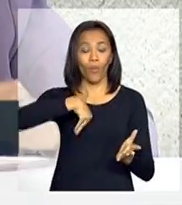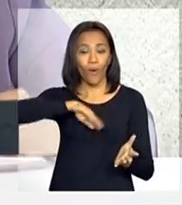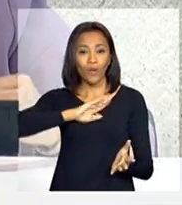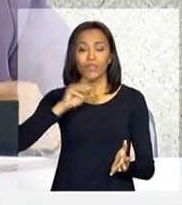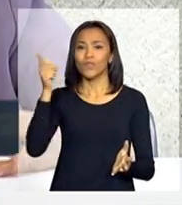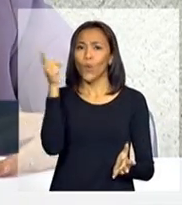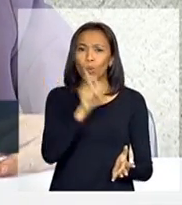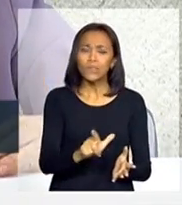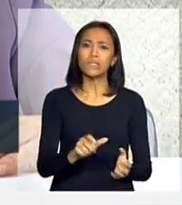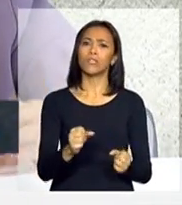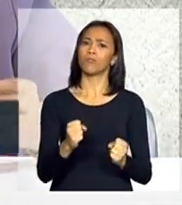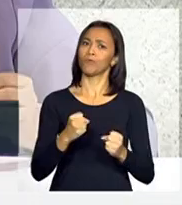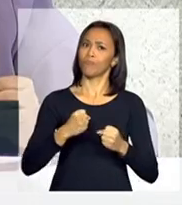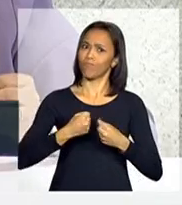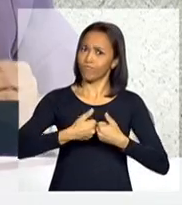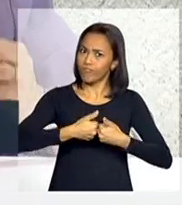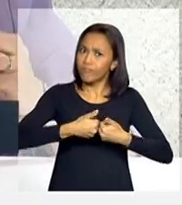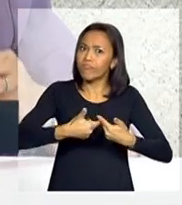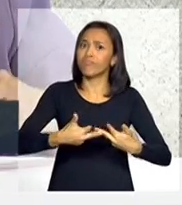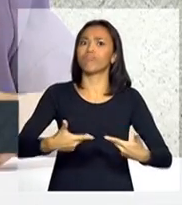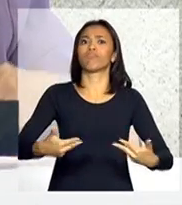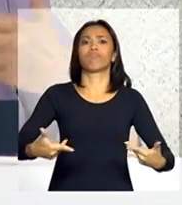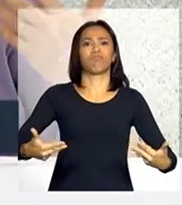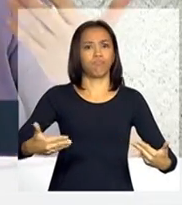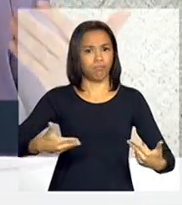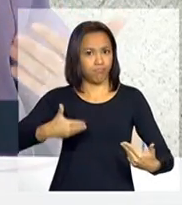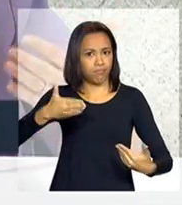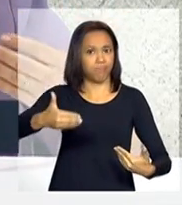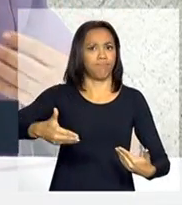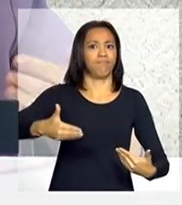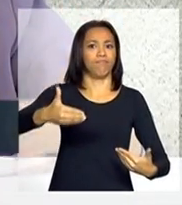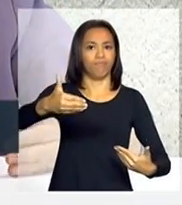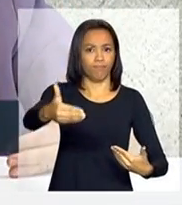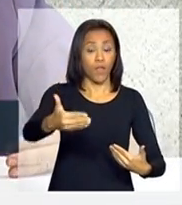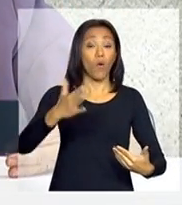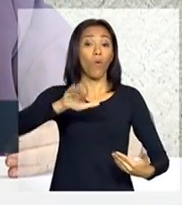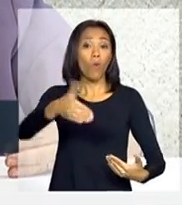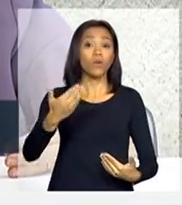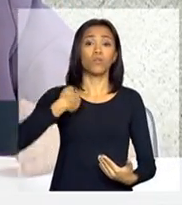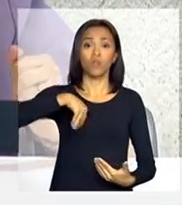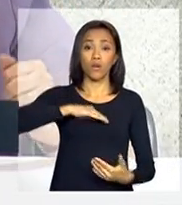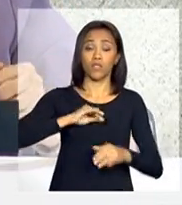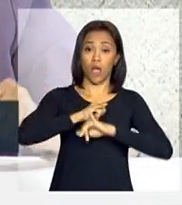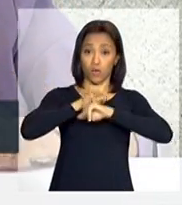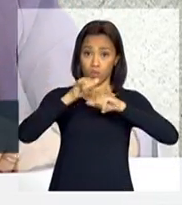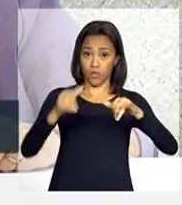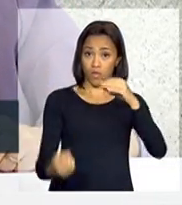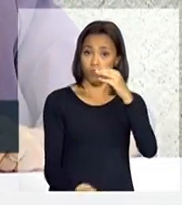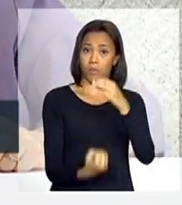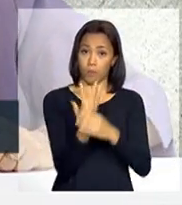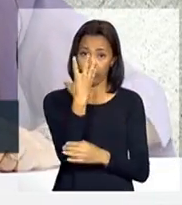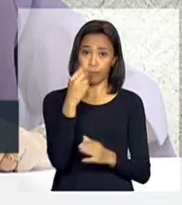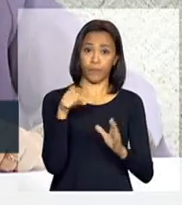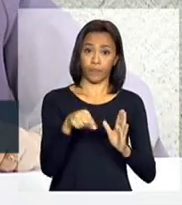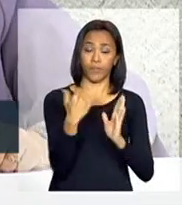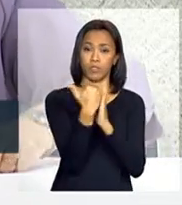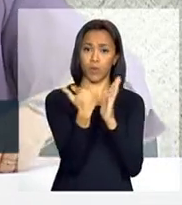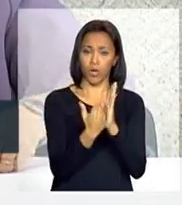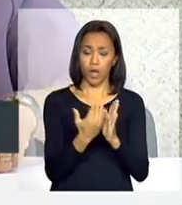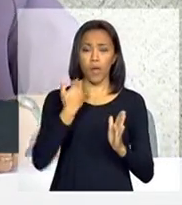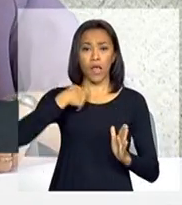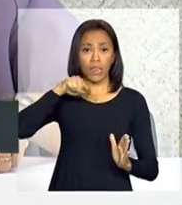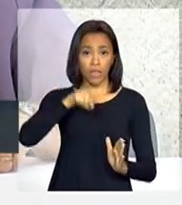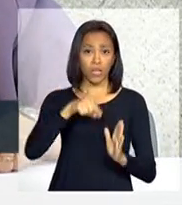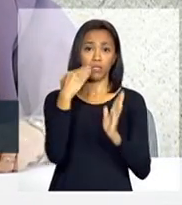muito grande quando anunciamos a implantação. Esse programa nós pretendemos,